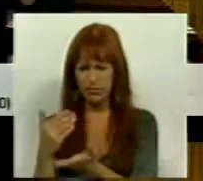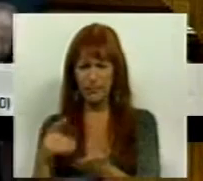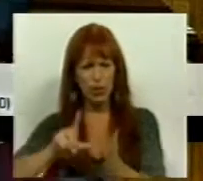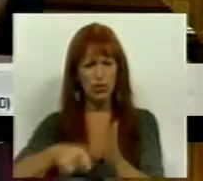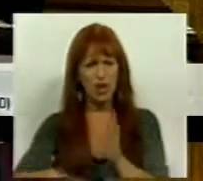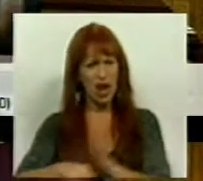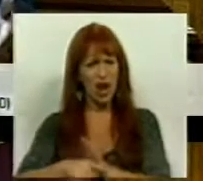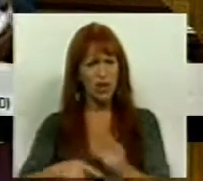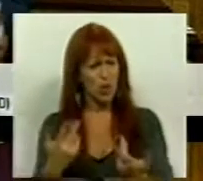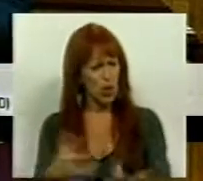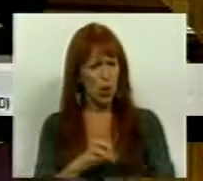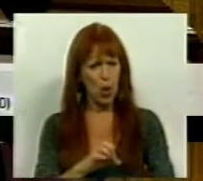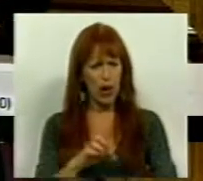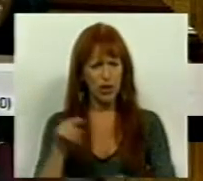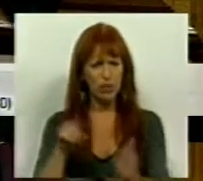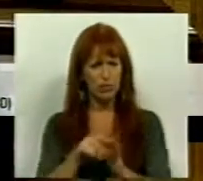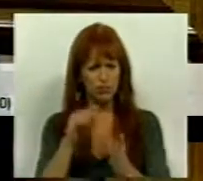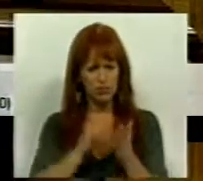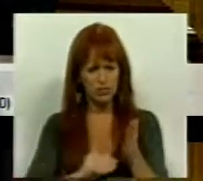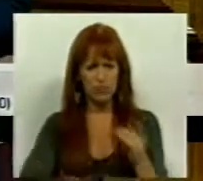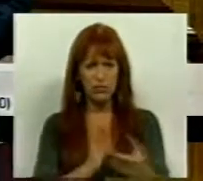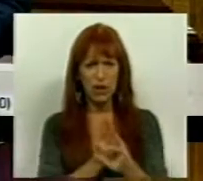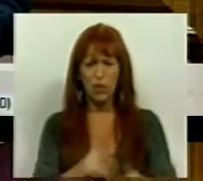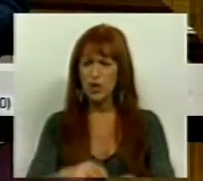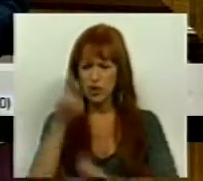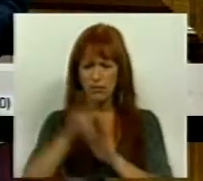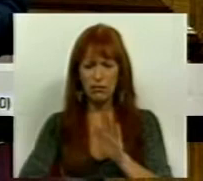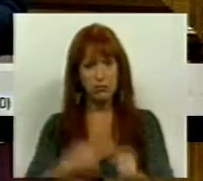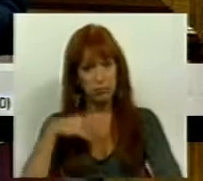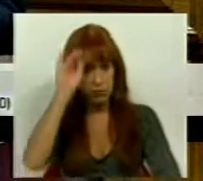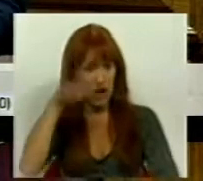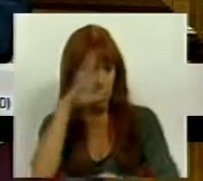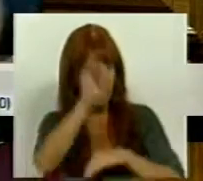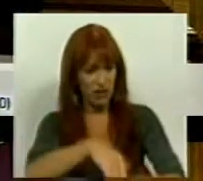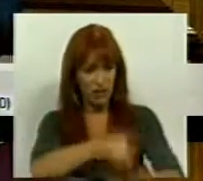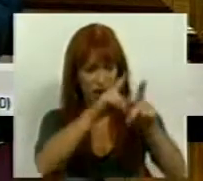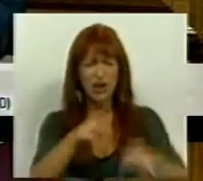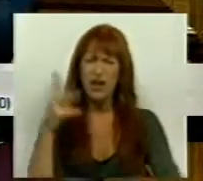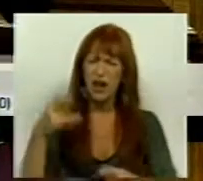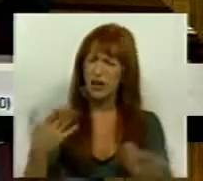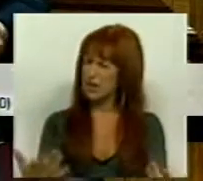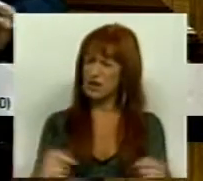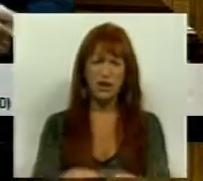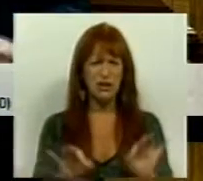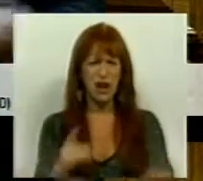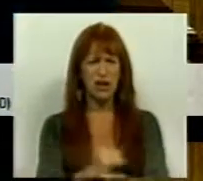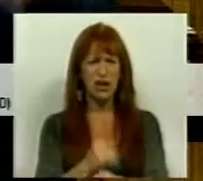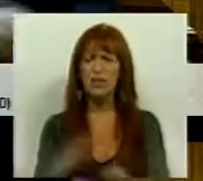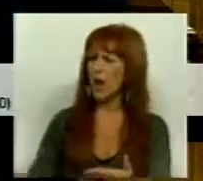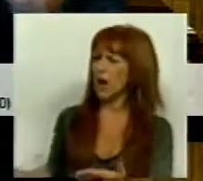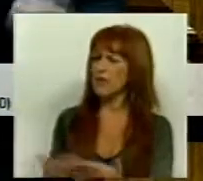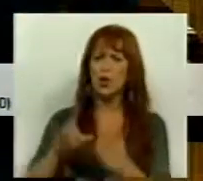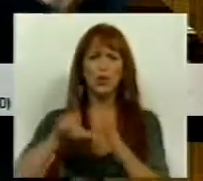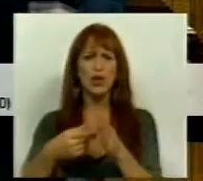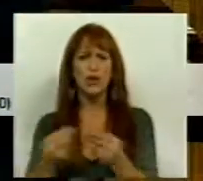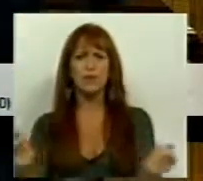um projeto de lei de oito artigos, recomendando que a regulamentação seja feita pelo Governo. E critica isto, ao mesmo tempo que apresentou um